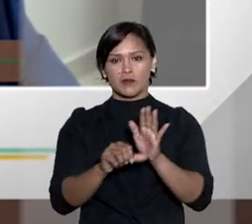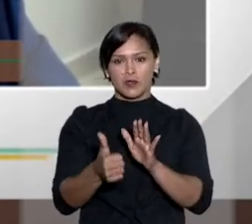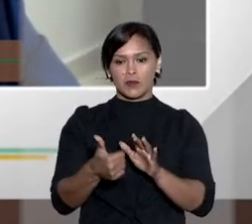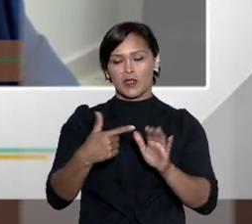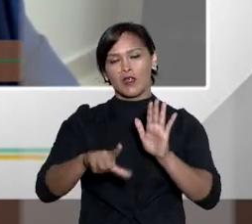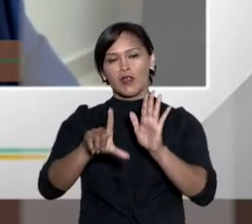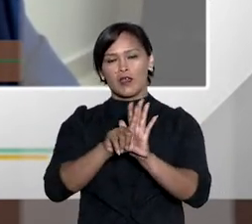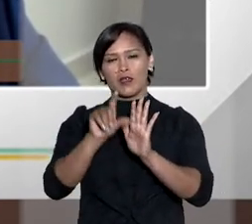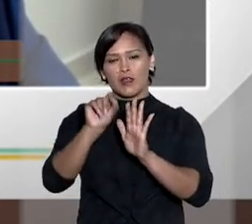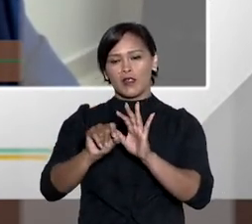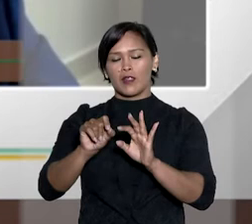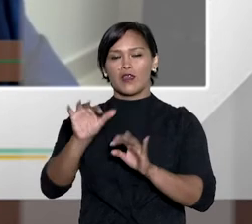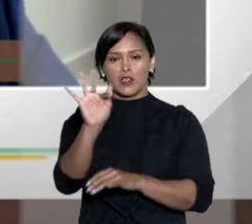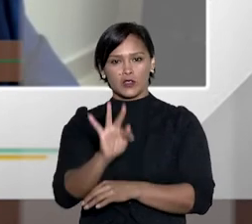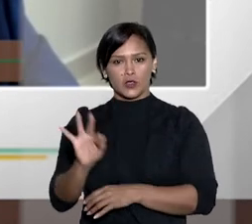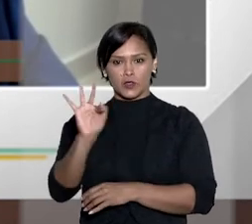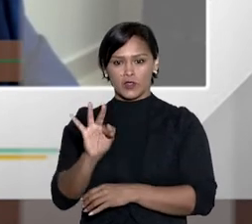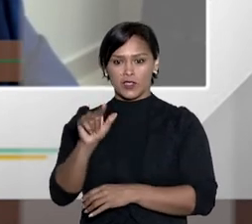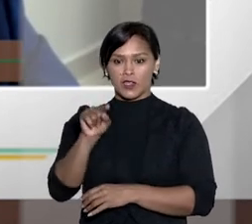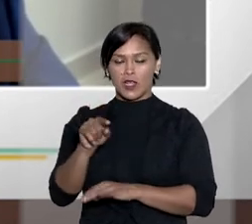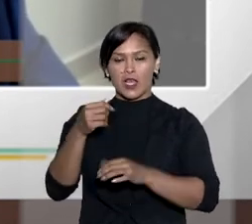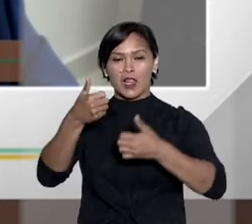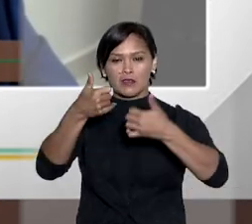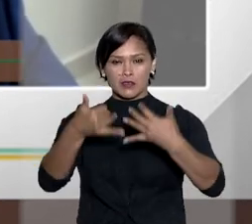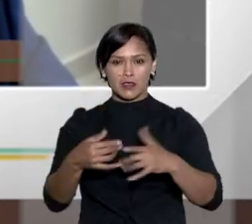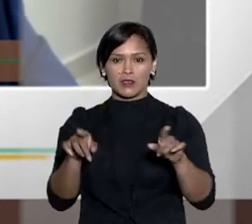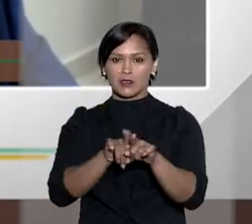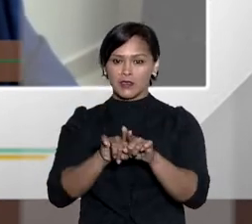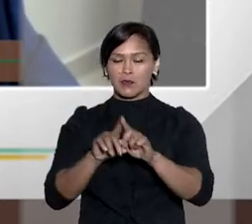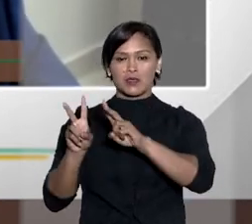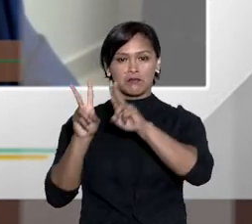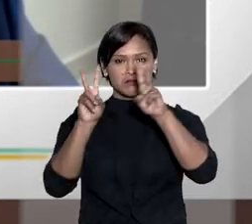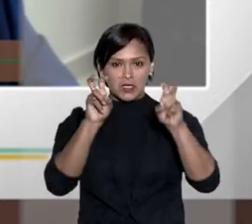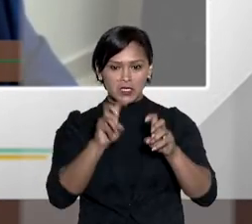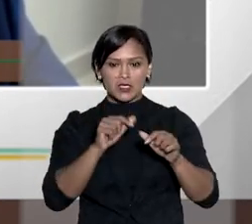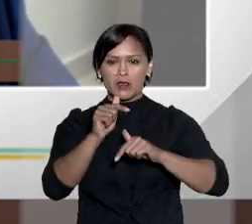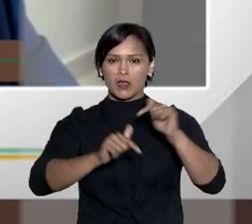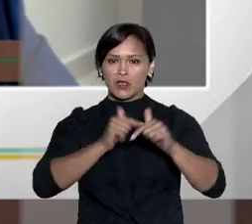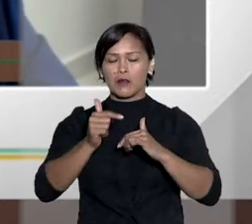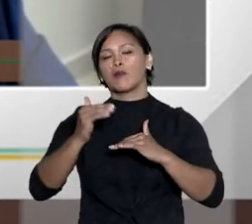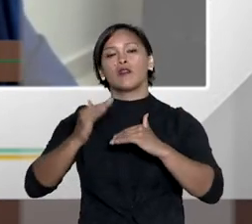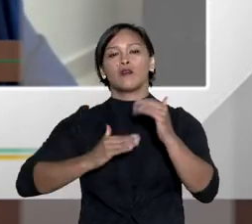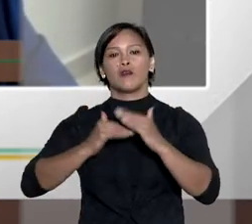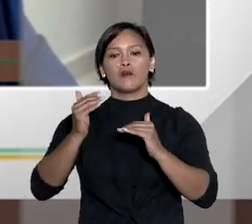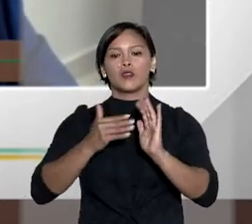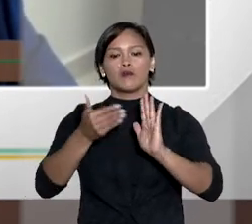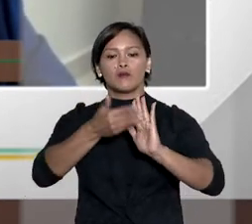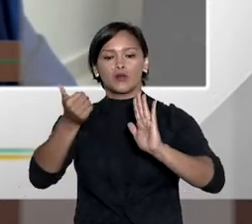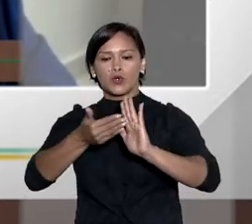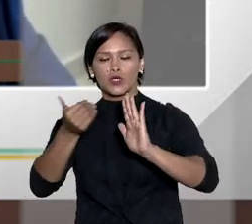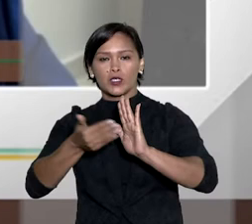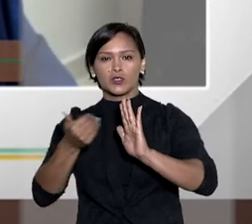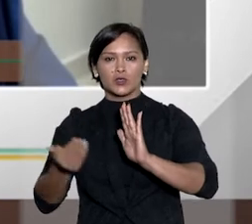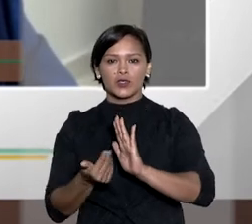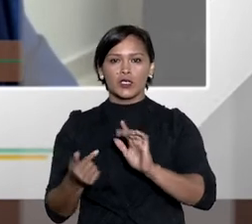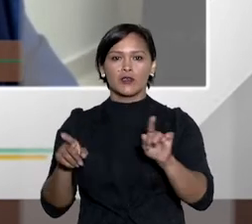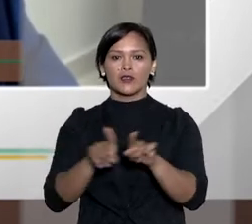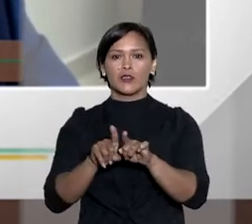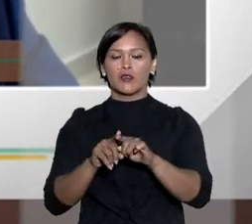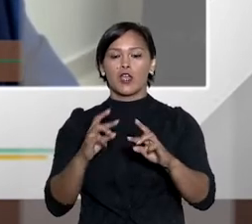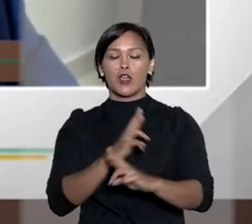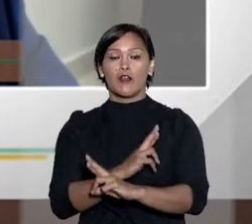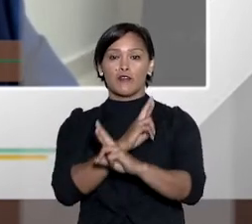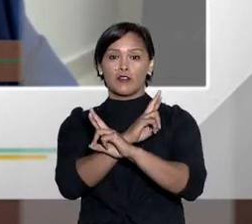juizados federais, ela trata também dessas matérias, trabalha com competência por exclusão, semelhante ao juizado da Fazenda,